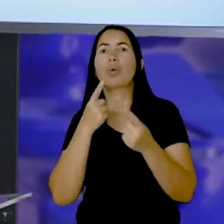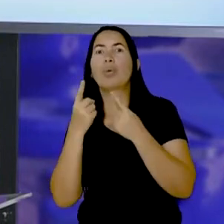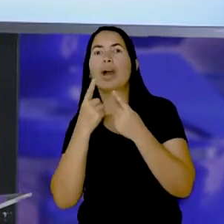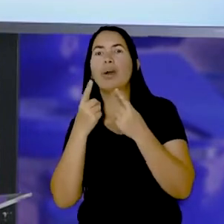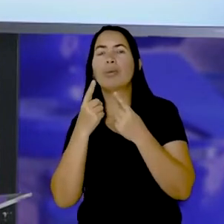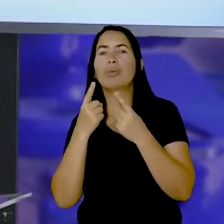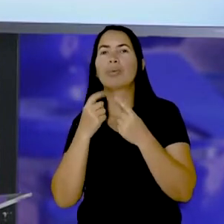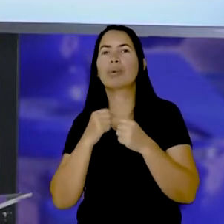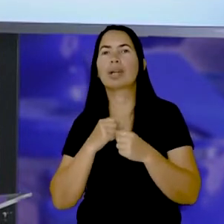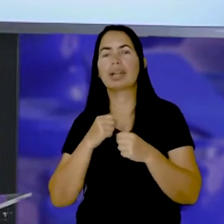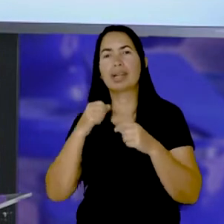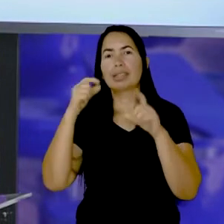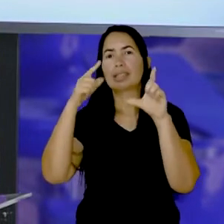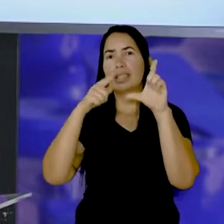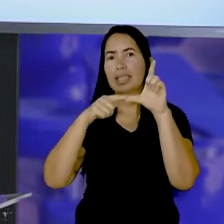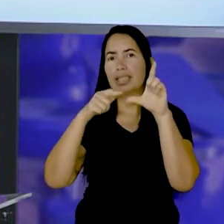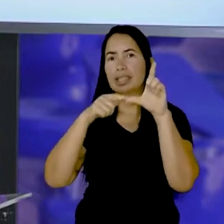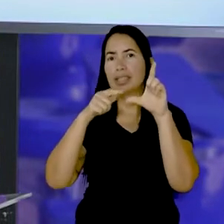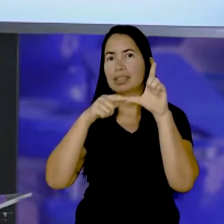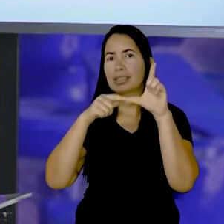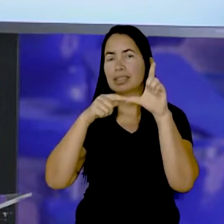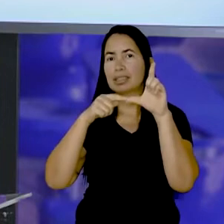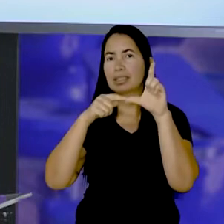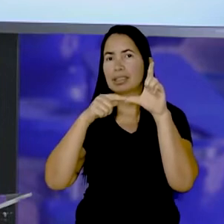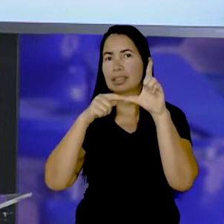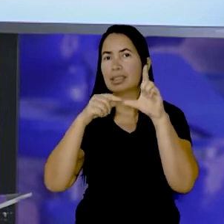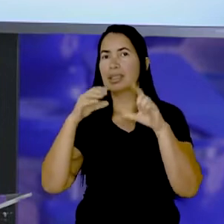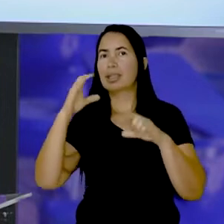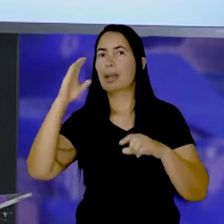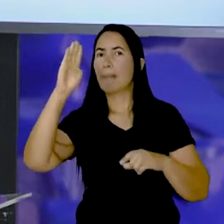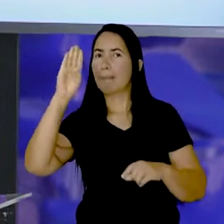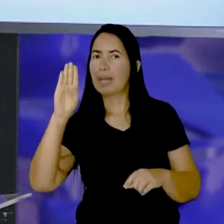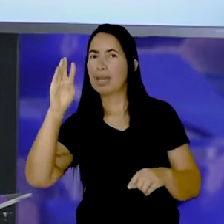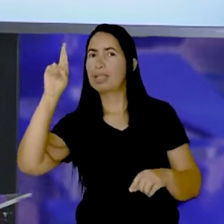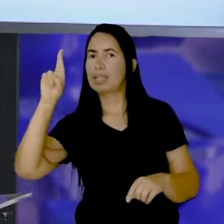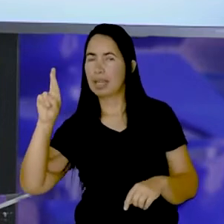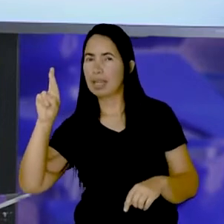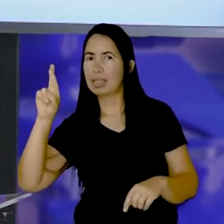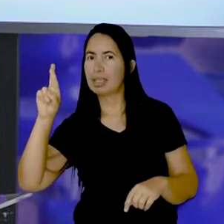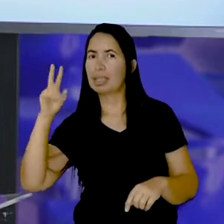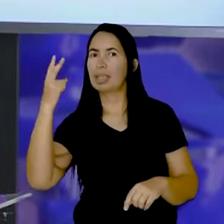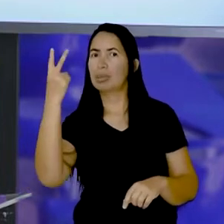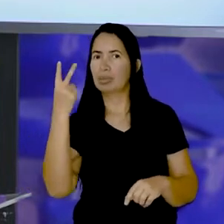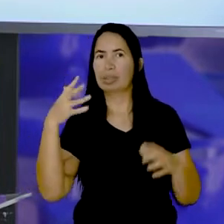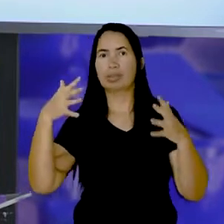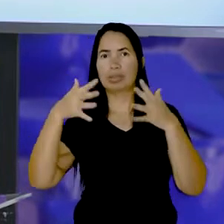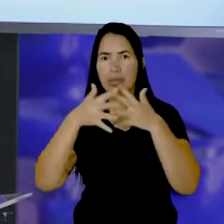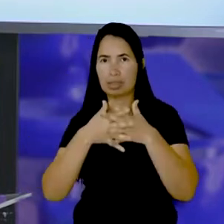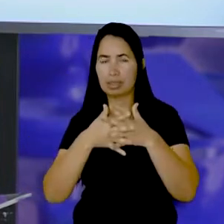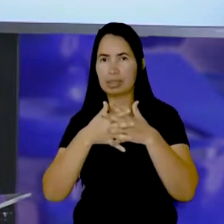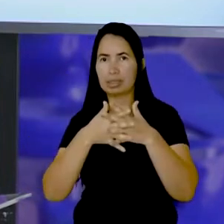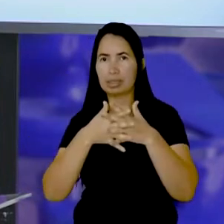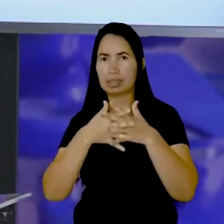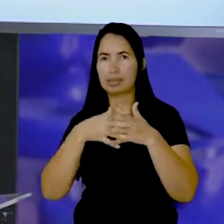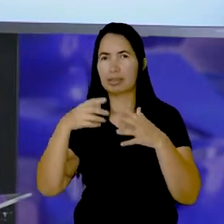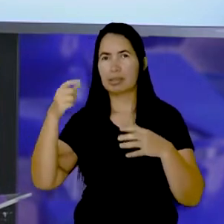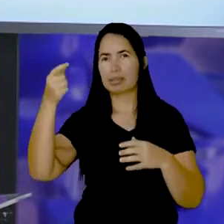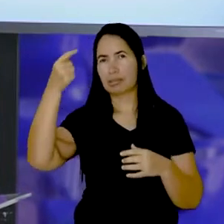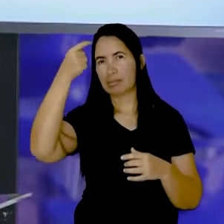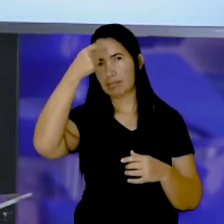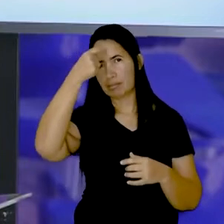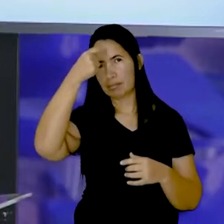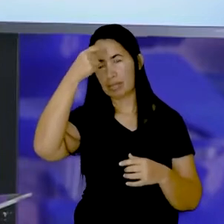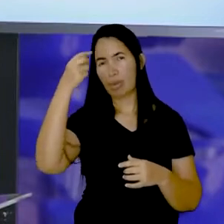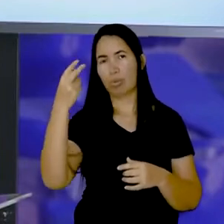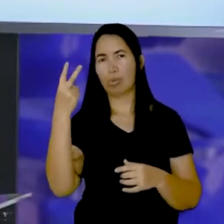Perdão Quais são as letras destacadas? É o B e o R As duas consoantes Eu tenho que mentalizar agora